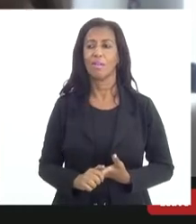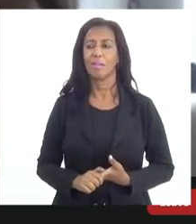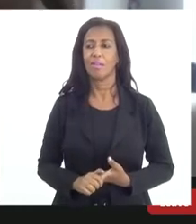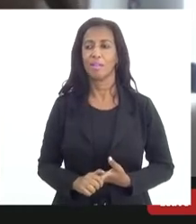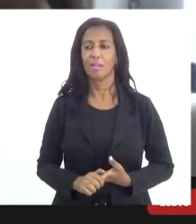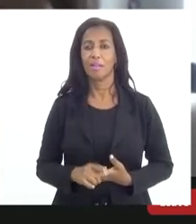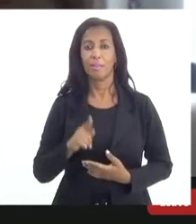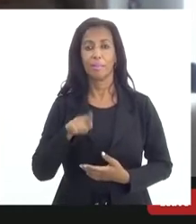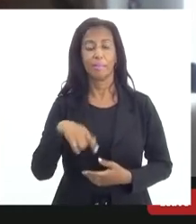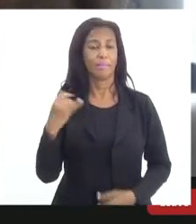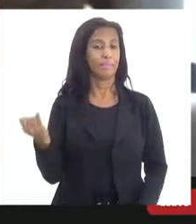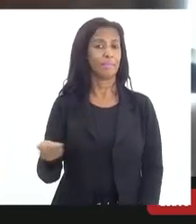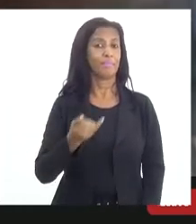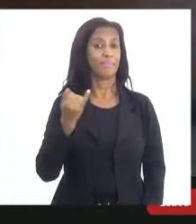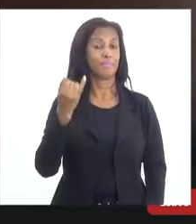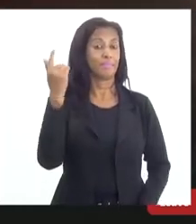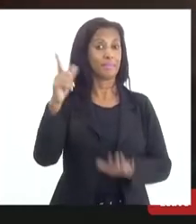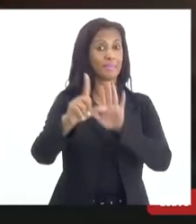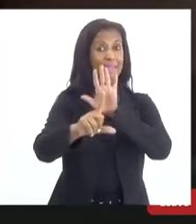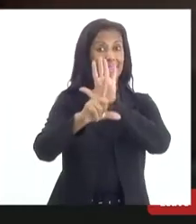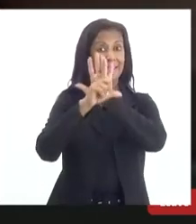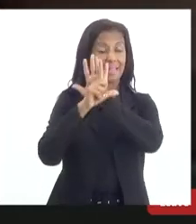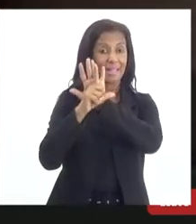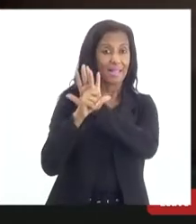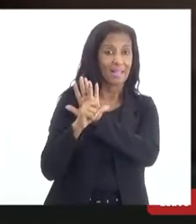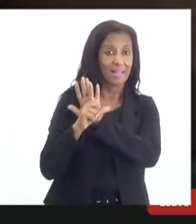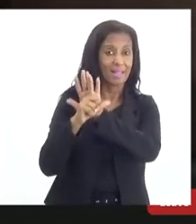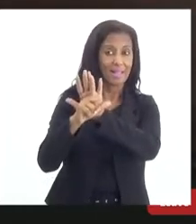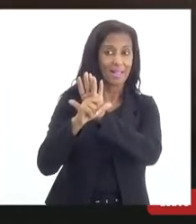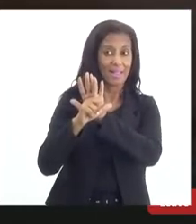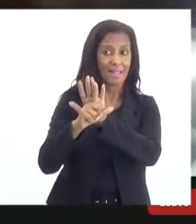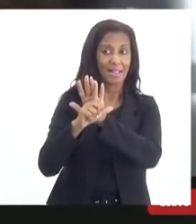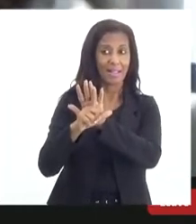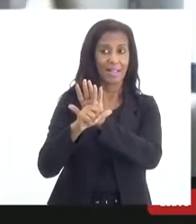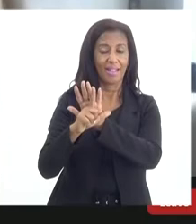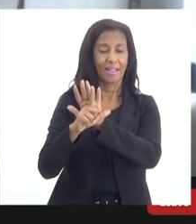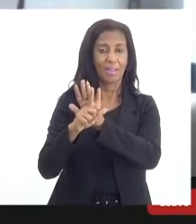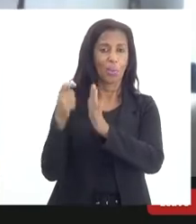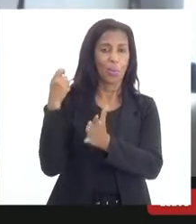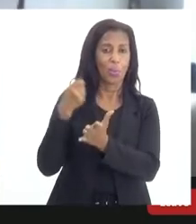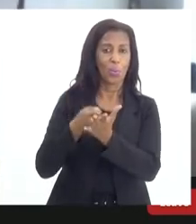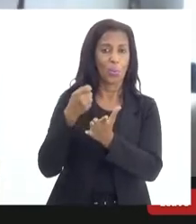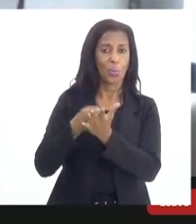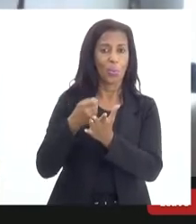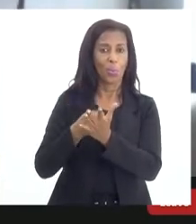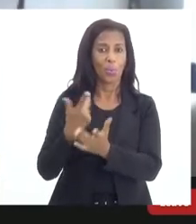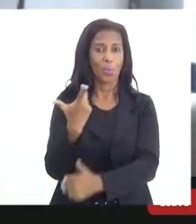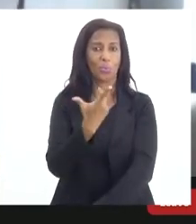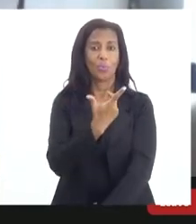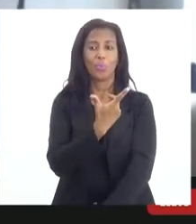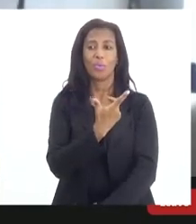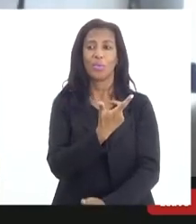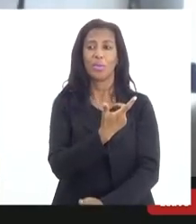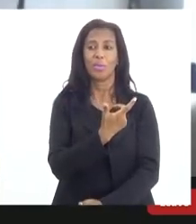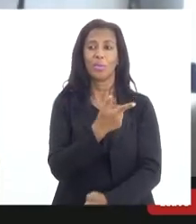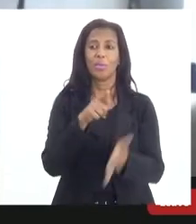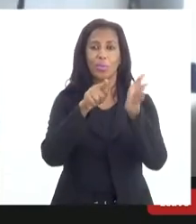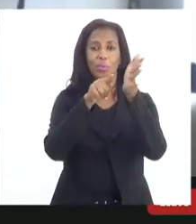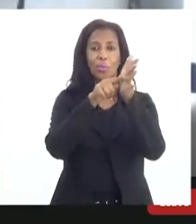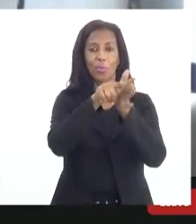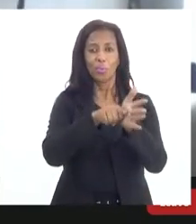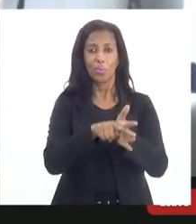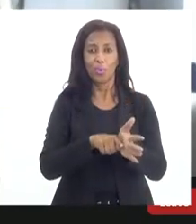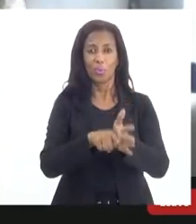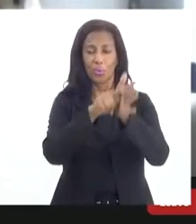pela importante lei é de a obrigatoriedade da vacina, o exame de